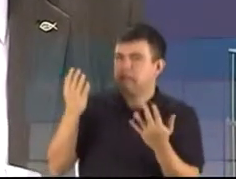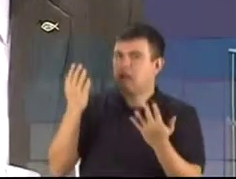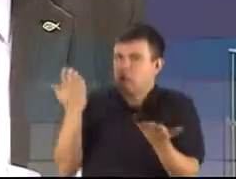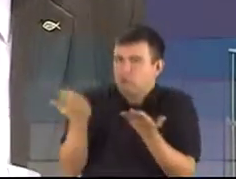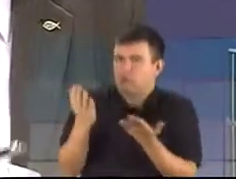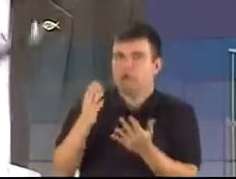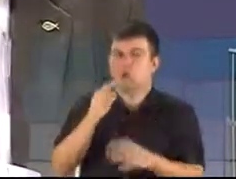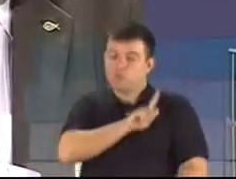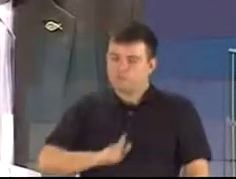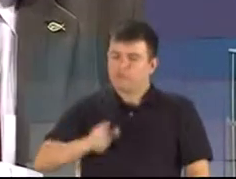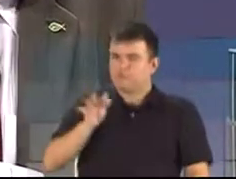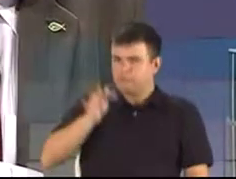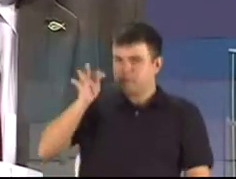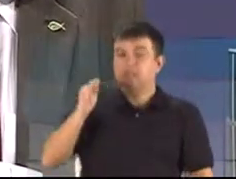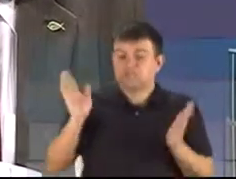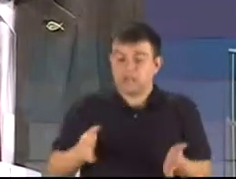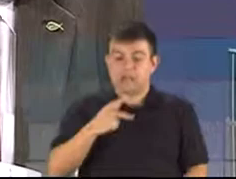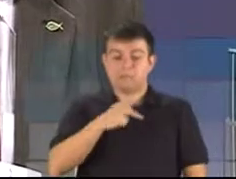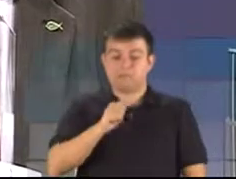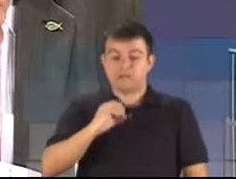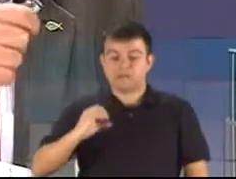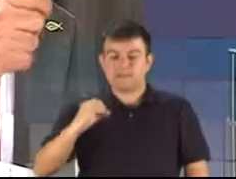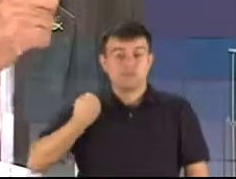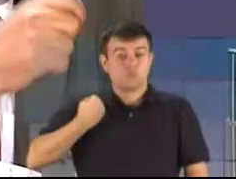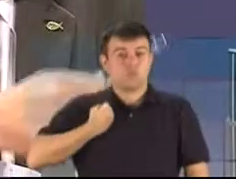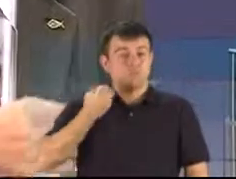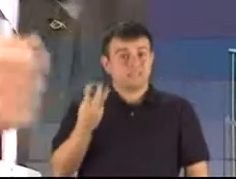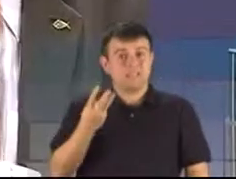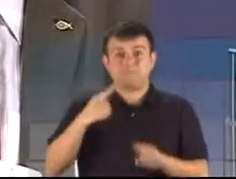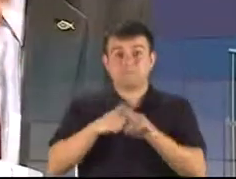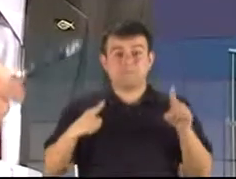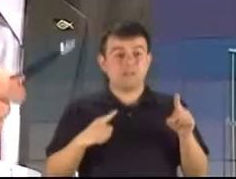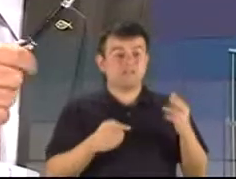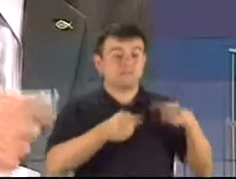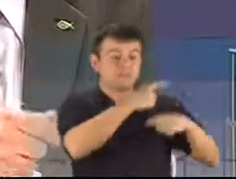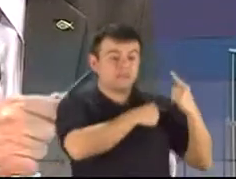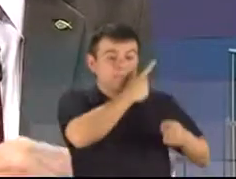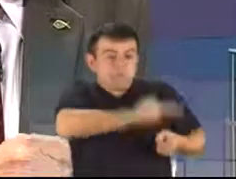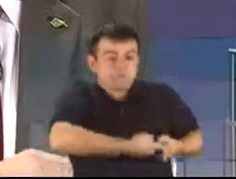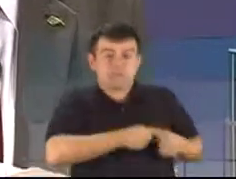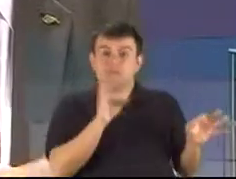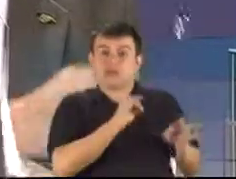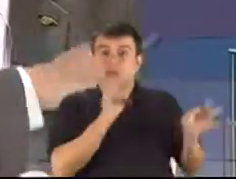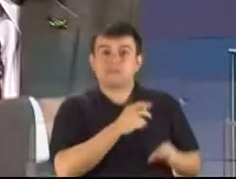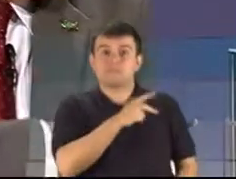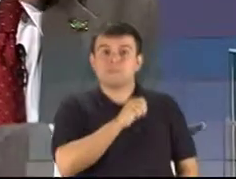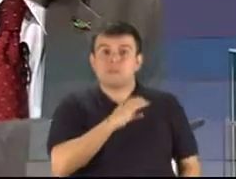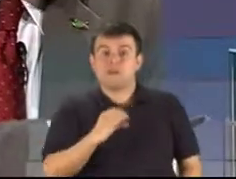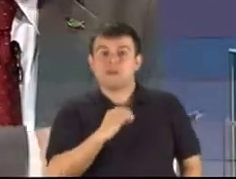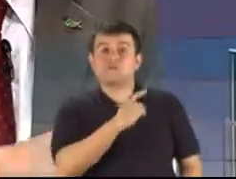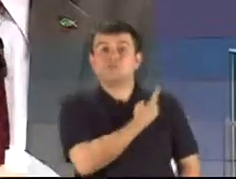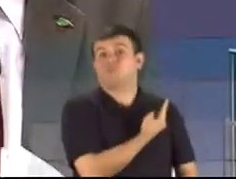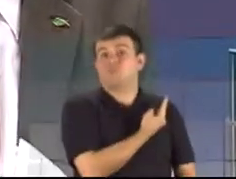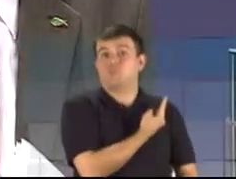está no PAC nº 3 e, sem concluir, metade do que foi definido no PAC nº 1,